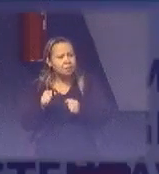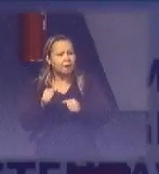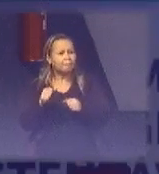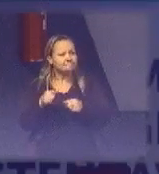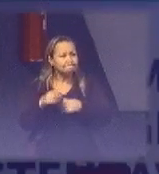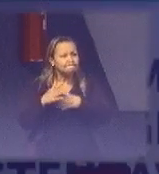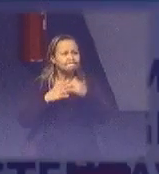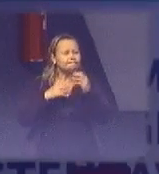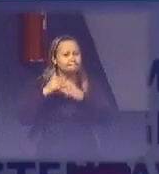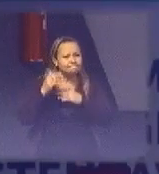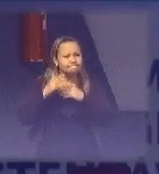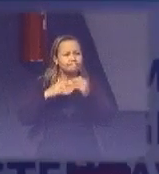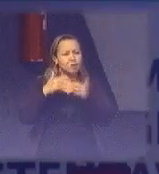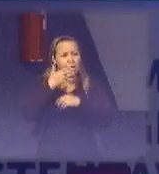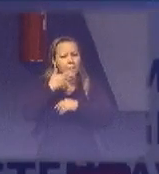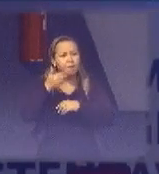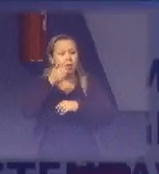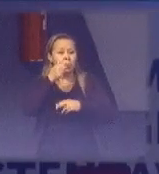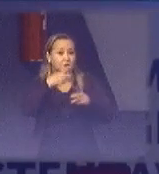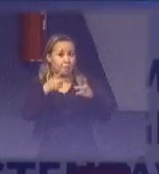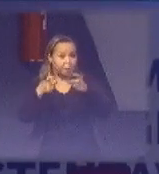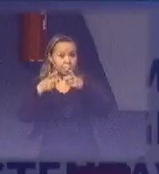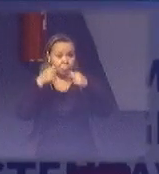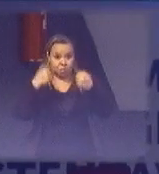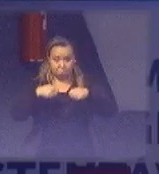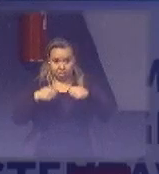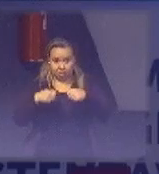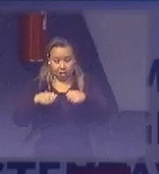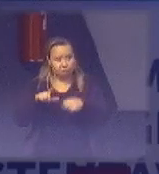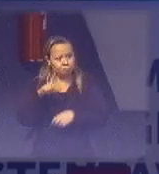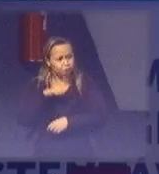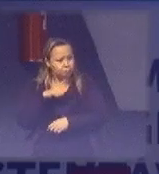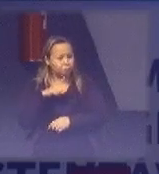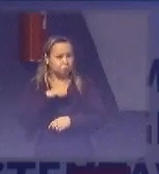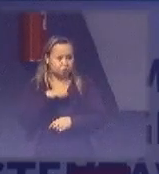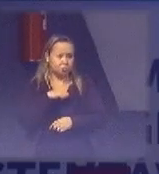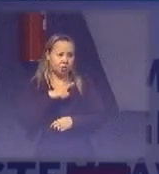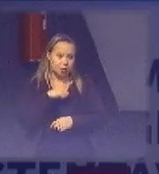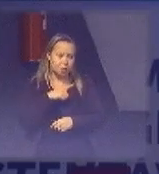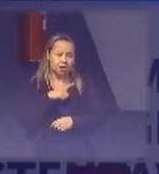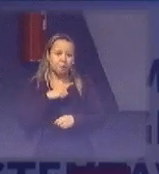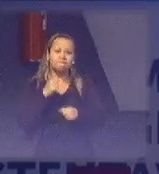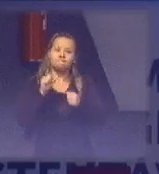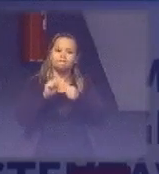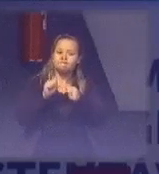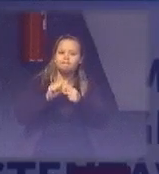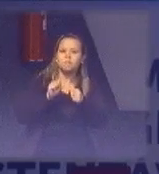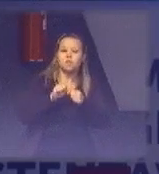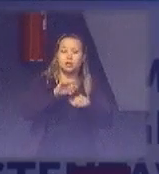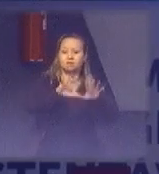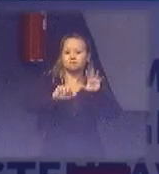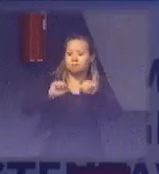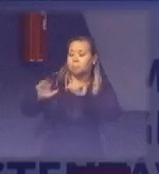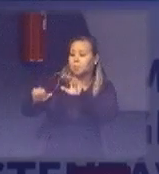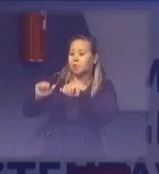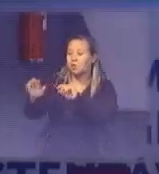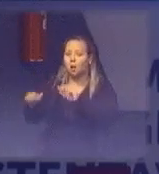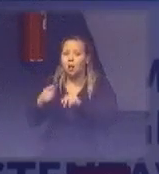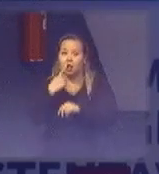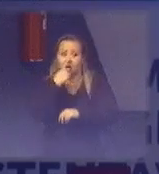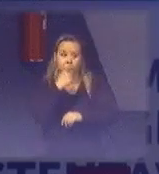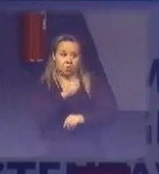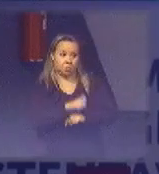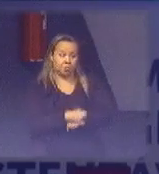está melhorando a percepção da necessidade que existe de se fazer a coleta seletiva. Então, gente